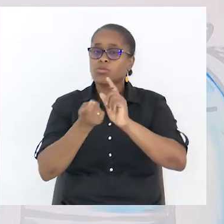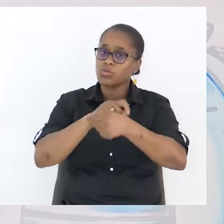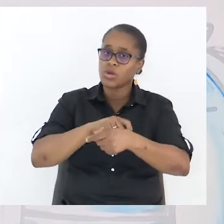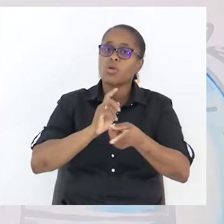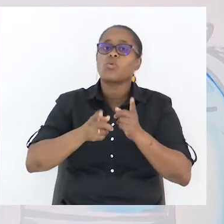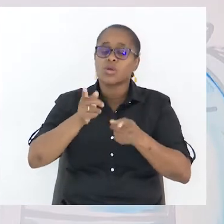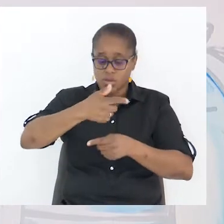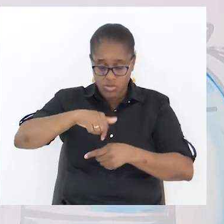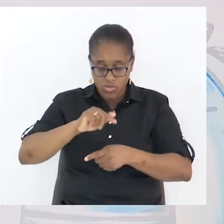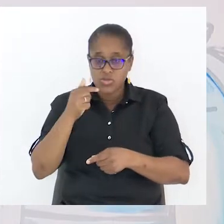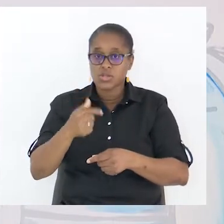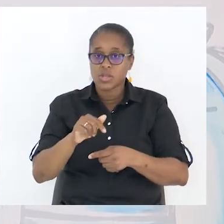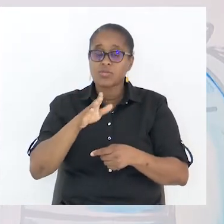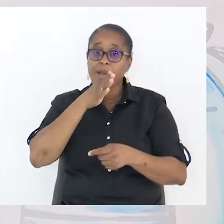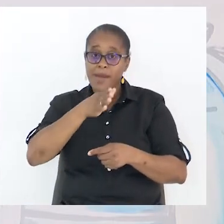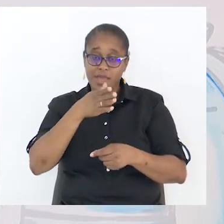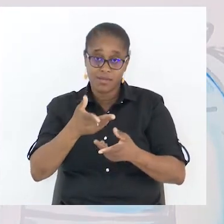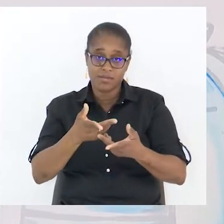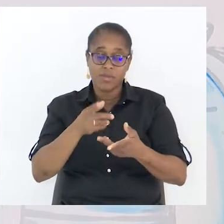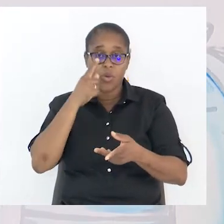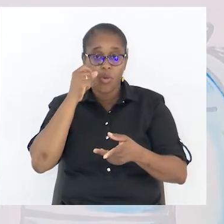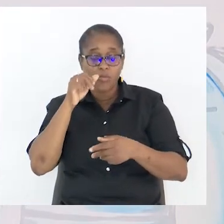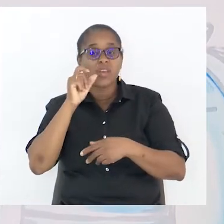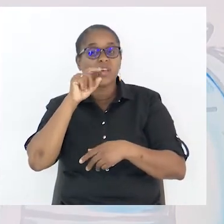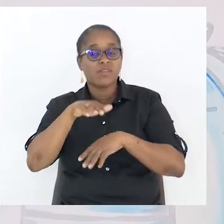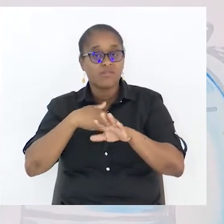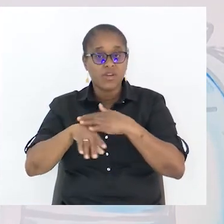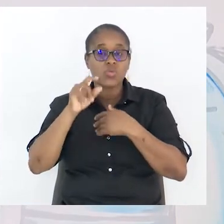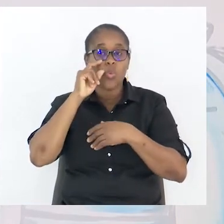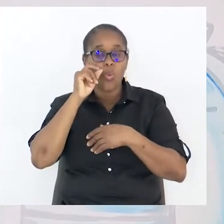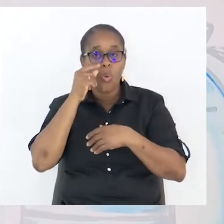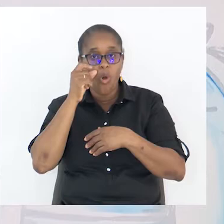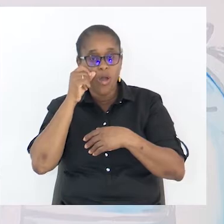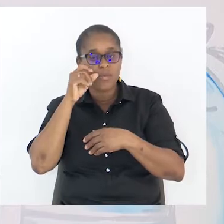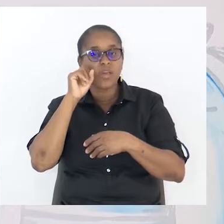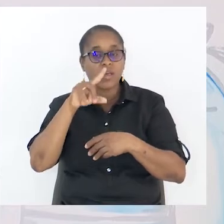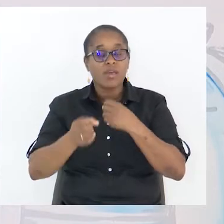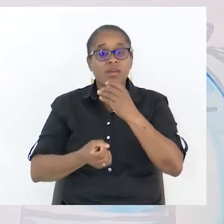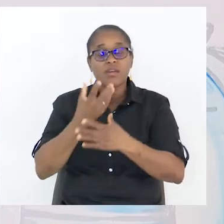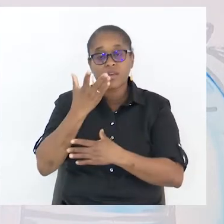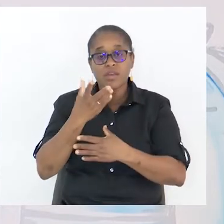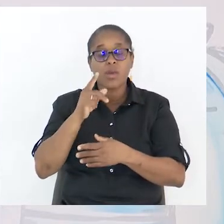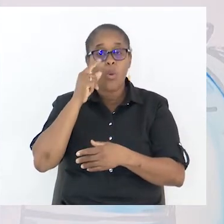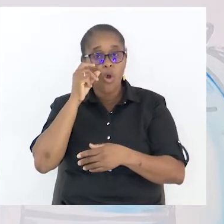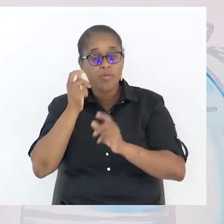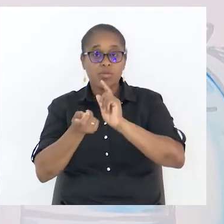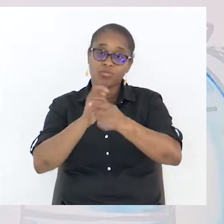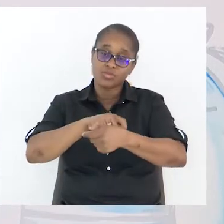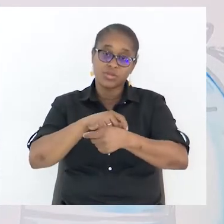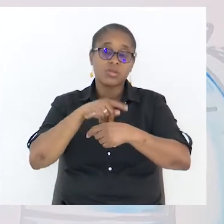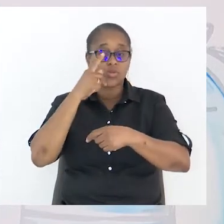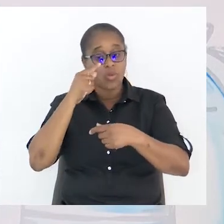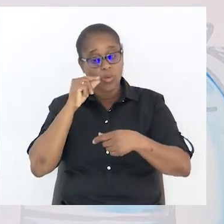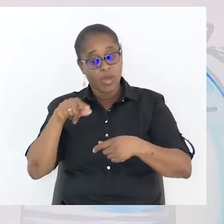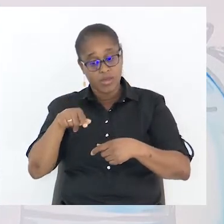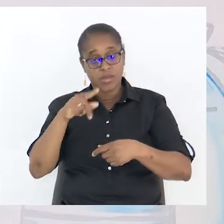o homem quem cria, é o homem que modifica. Por isso aqui, ele apresenta aquilo que nós chamamos de conclusão. Ele volta para o tema, ele apresenta